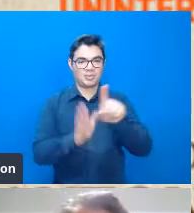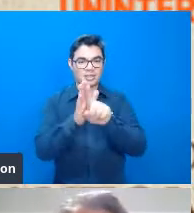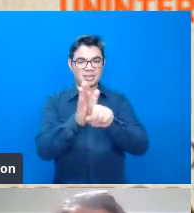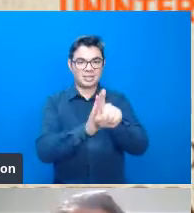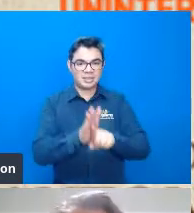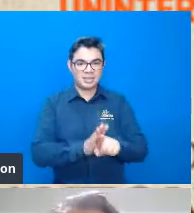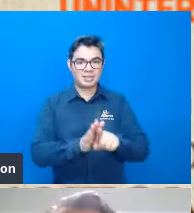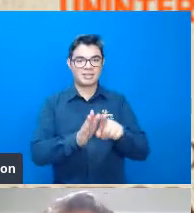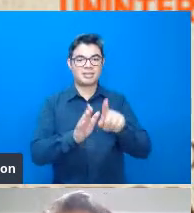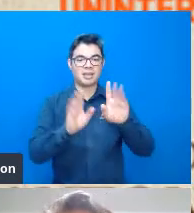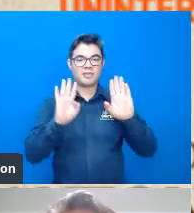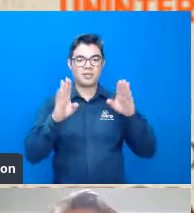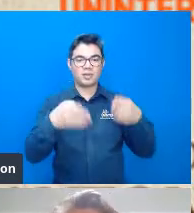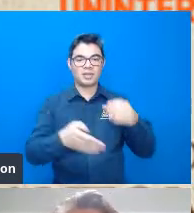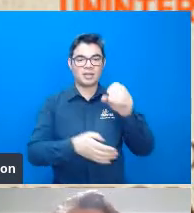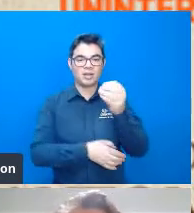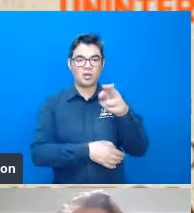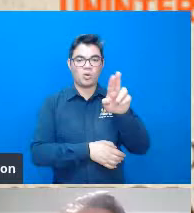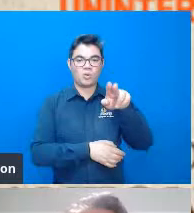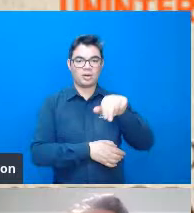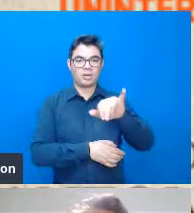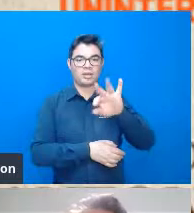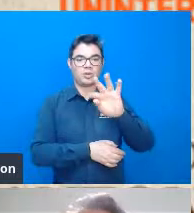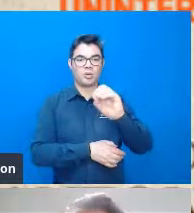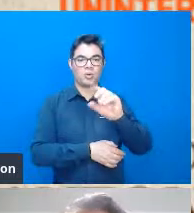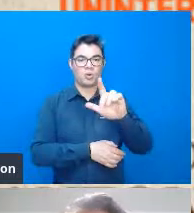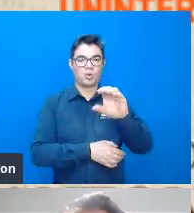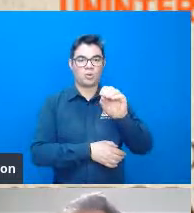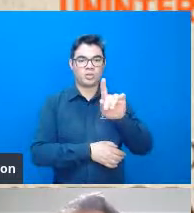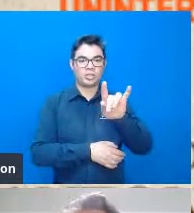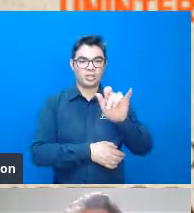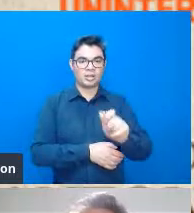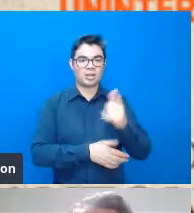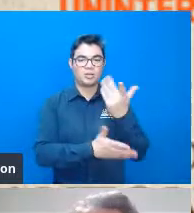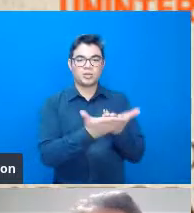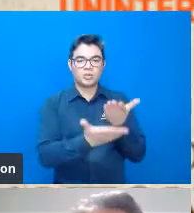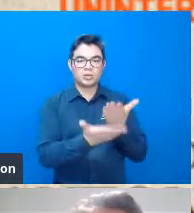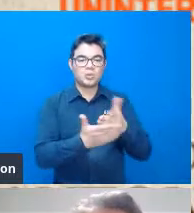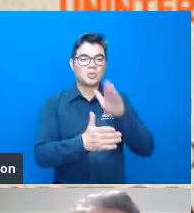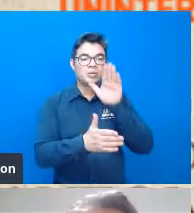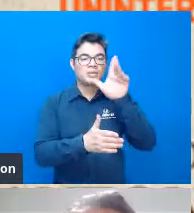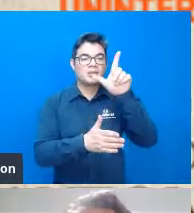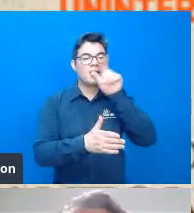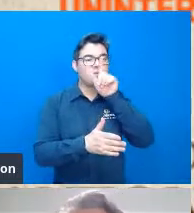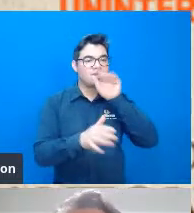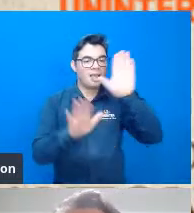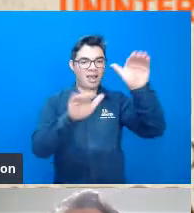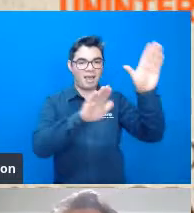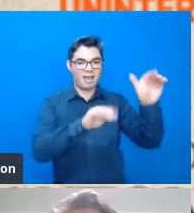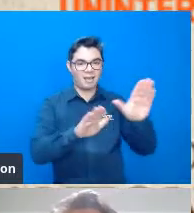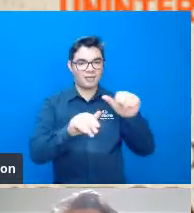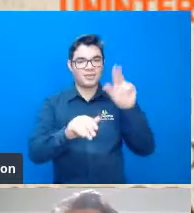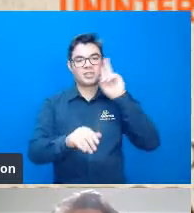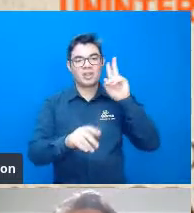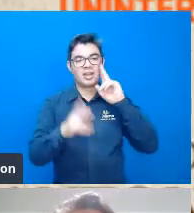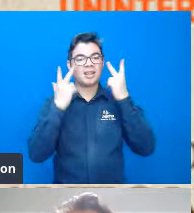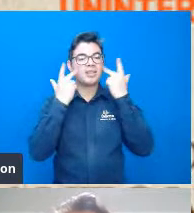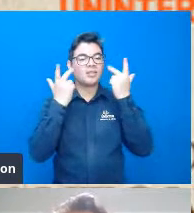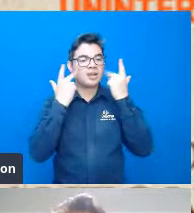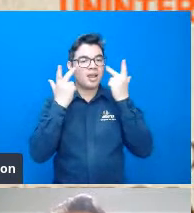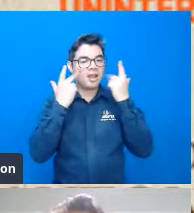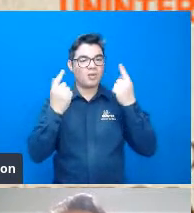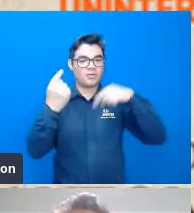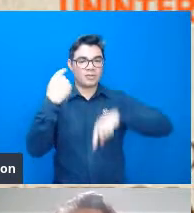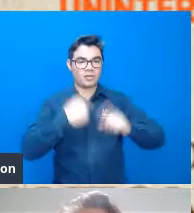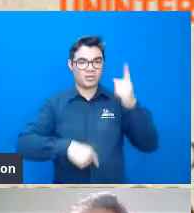ornitologia, que é o estudo das aves, a história natural e a fisiologia das aves. E depois disso, ele se